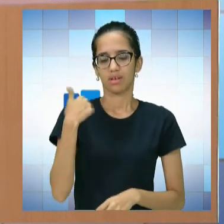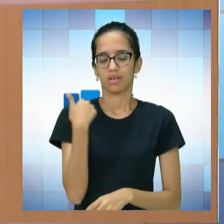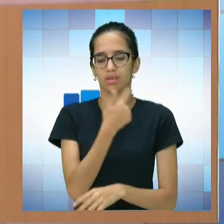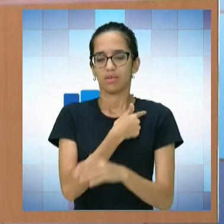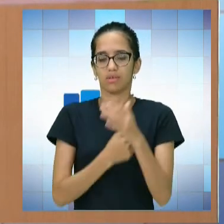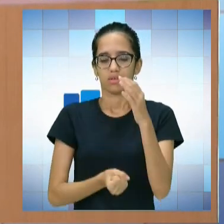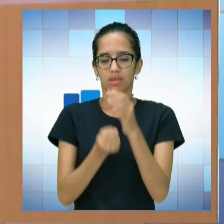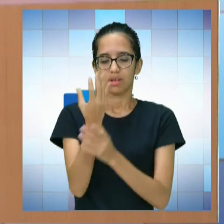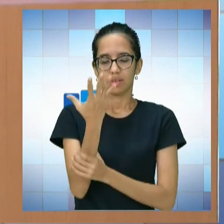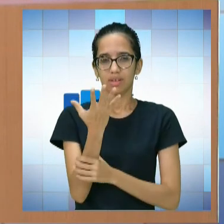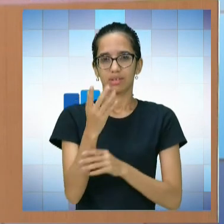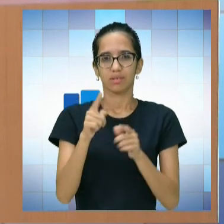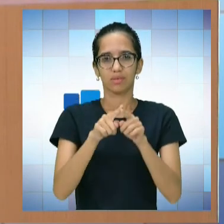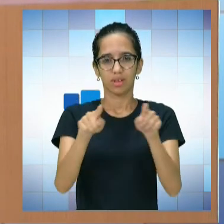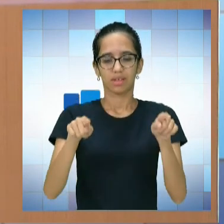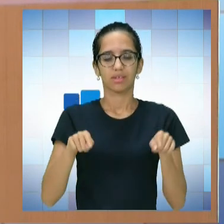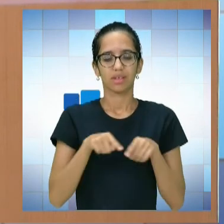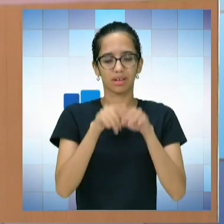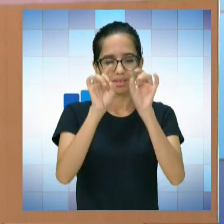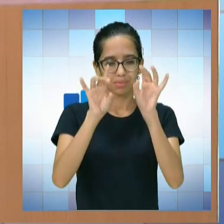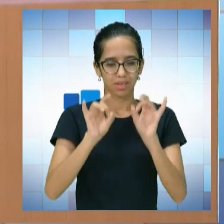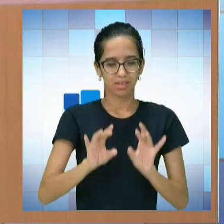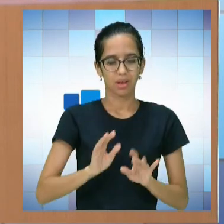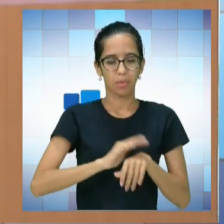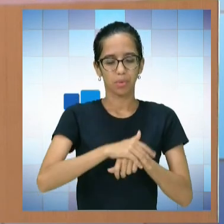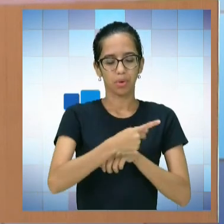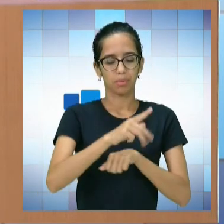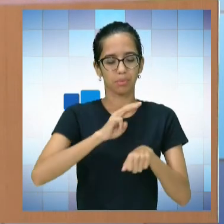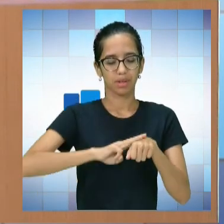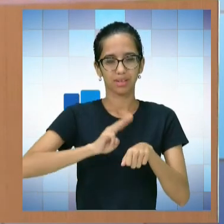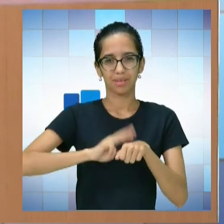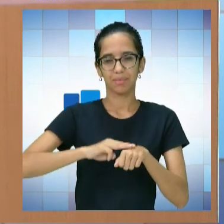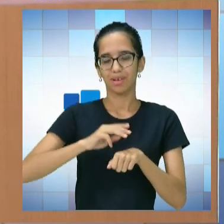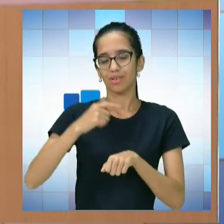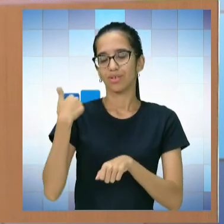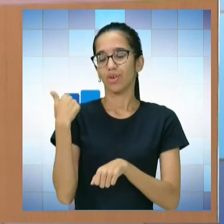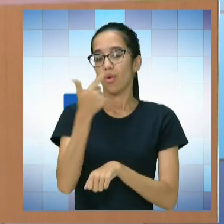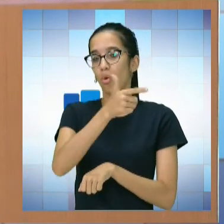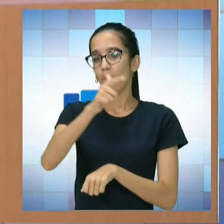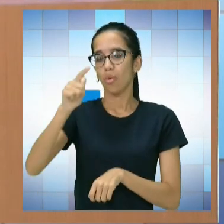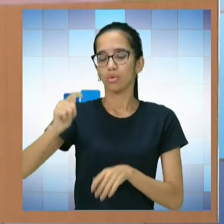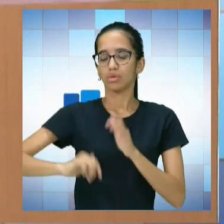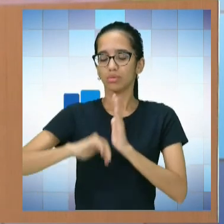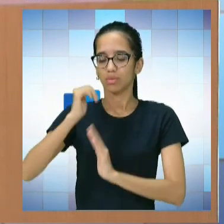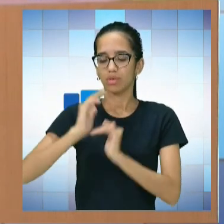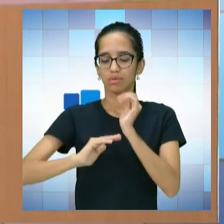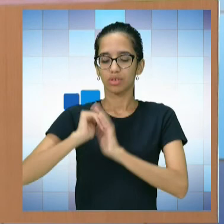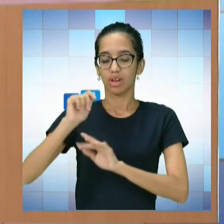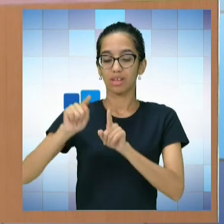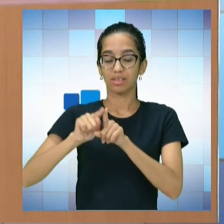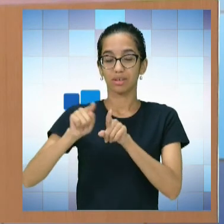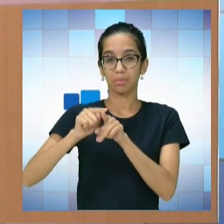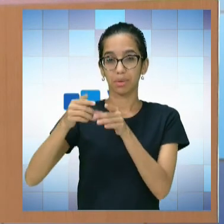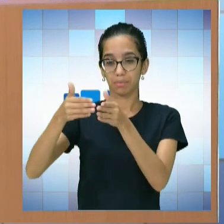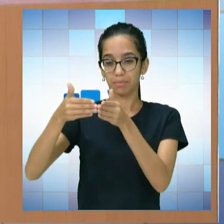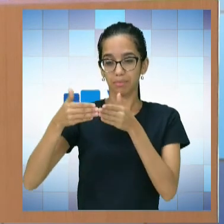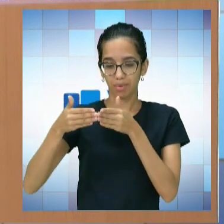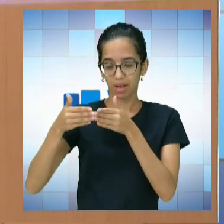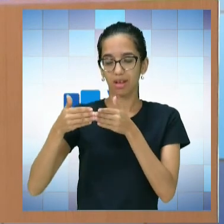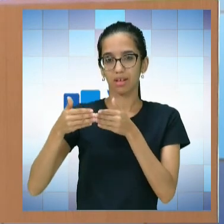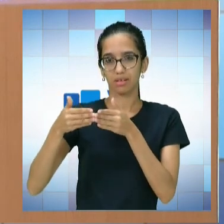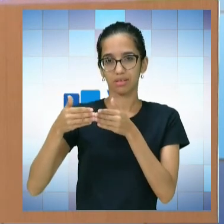laboratório de matemática, aí desperta também para outros profissionais que pedem a